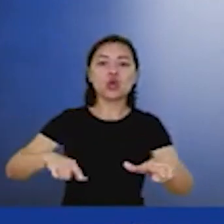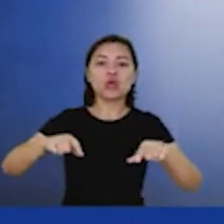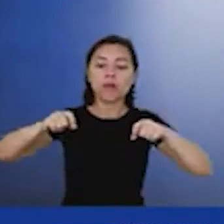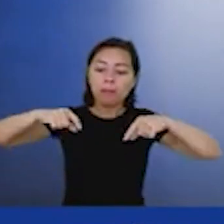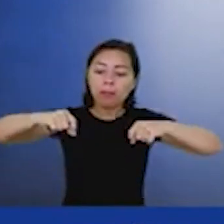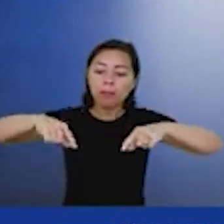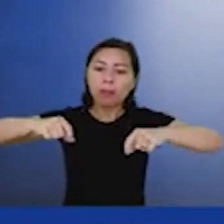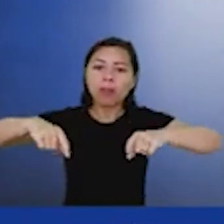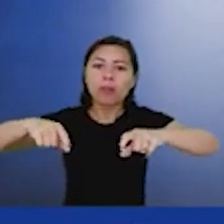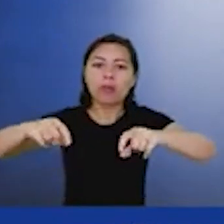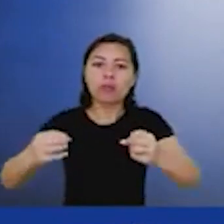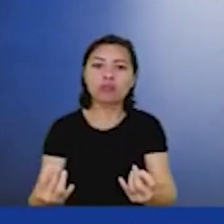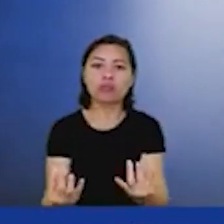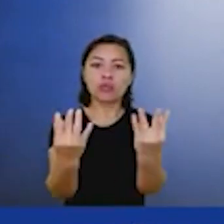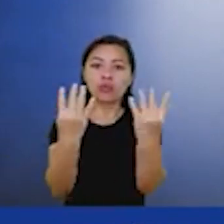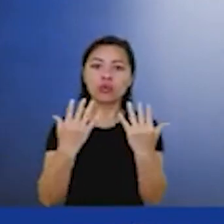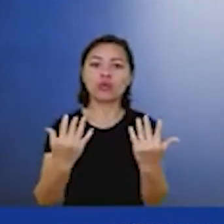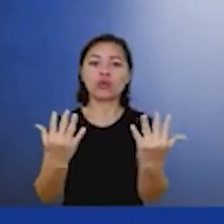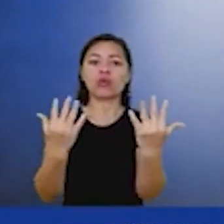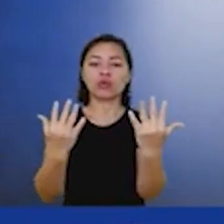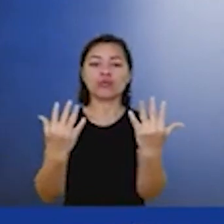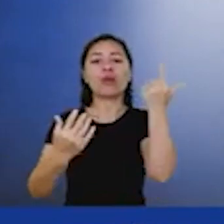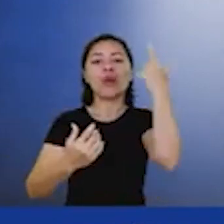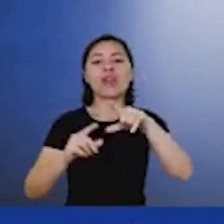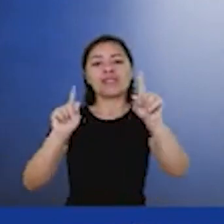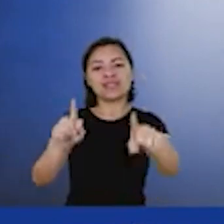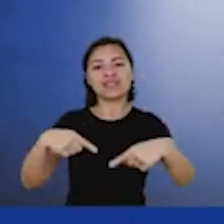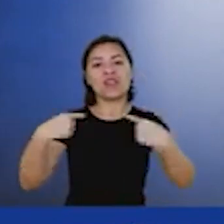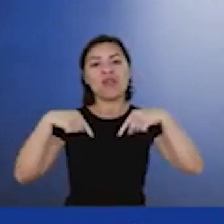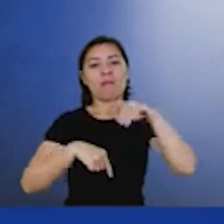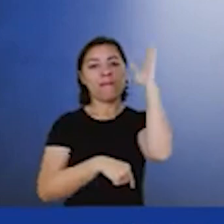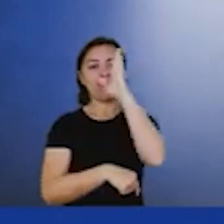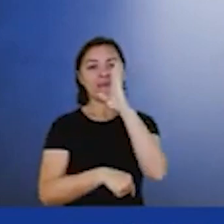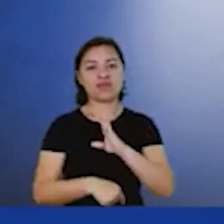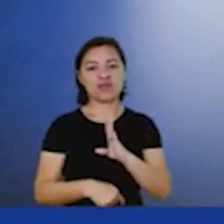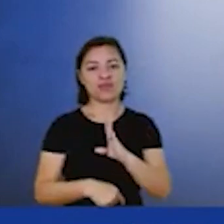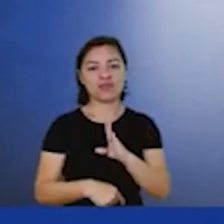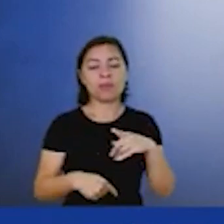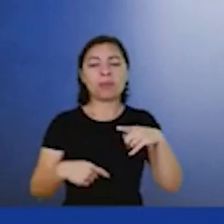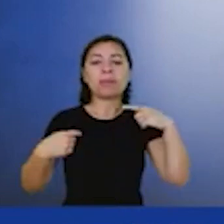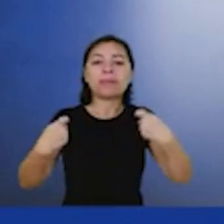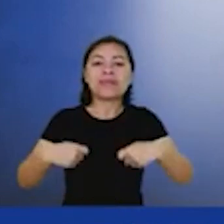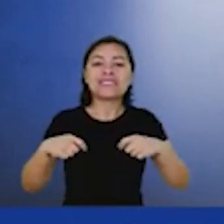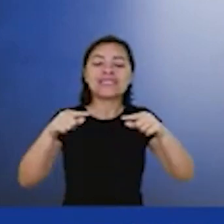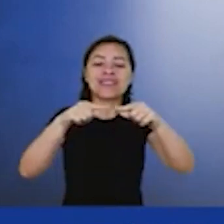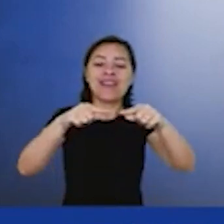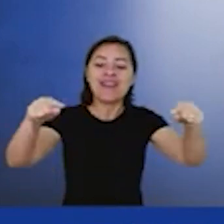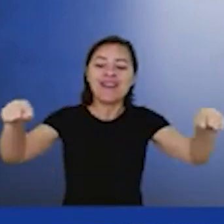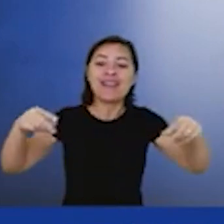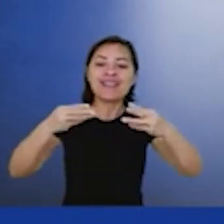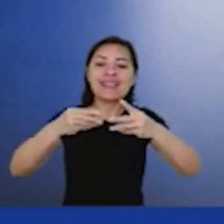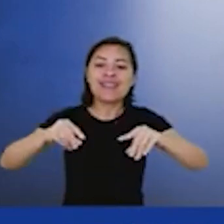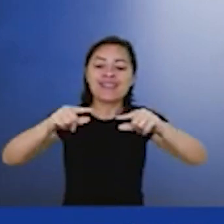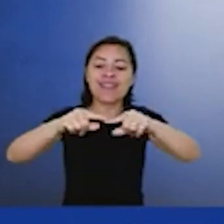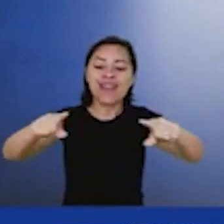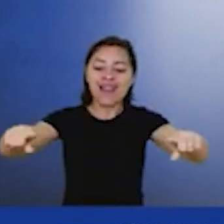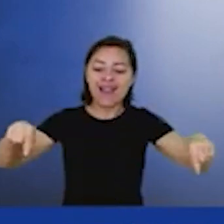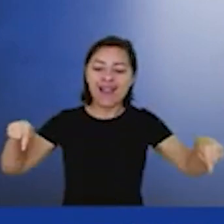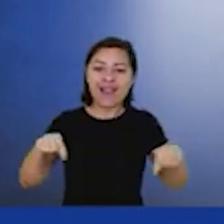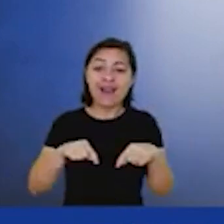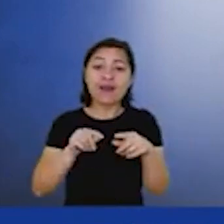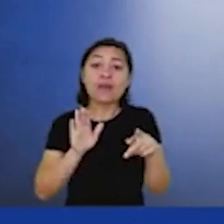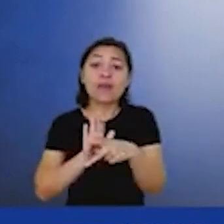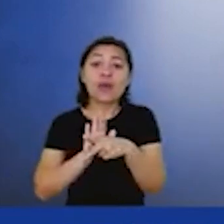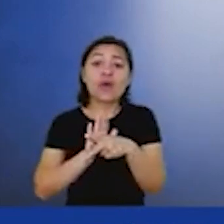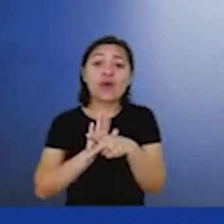investimento de unidades de conservação, a gente ainda tem um desafio de fornecimento de áreas que sejam realmente adequadas no sentido